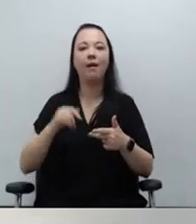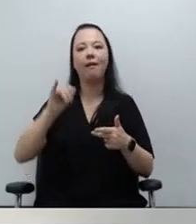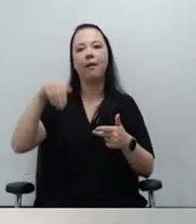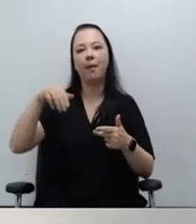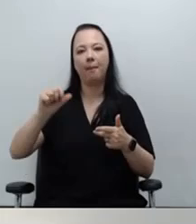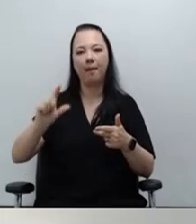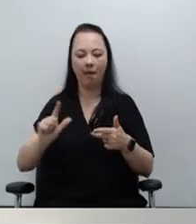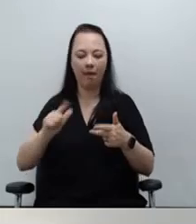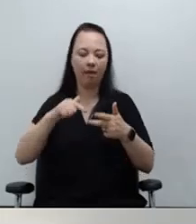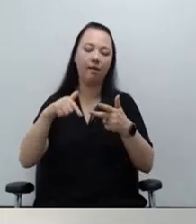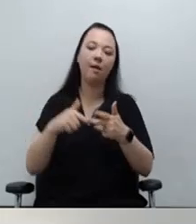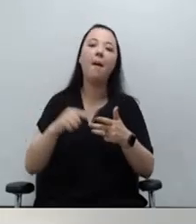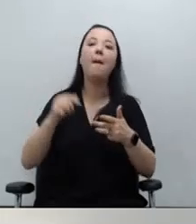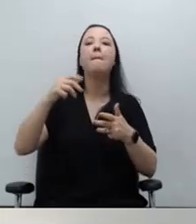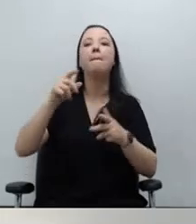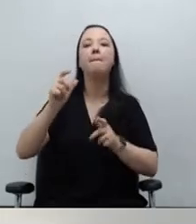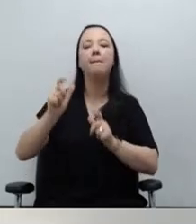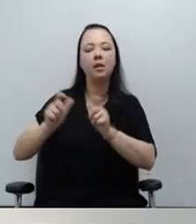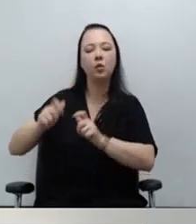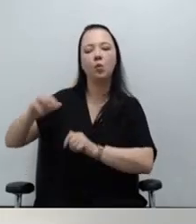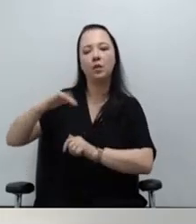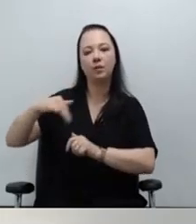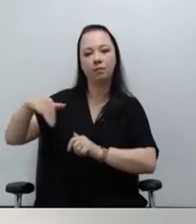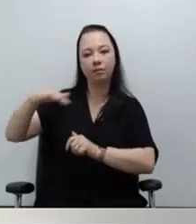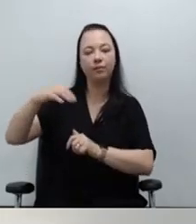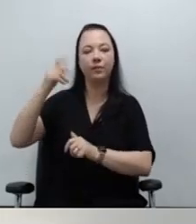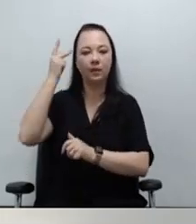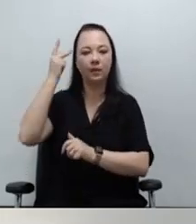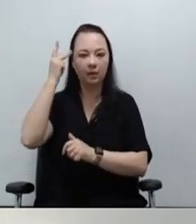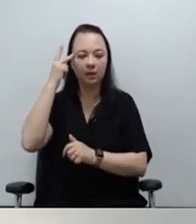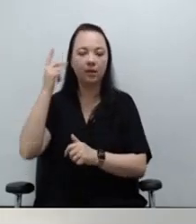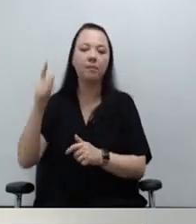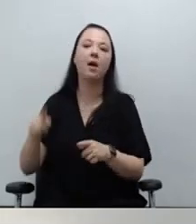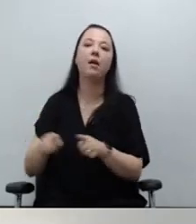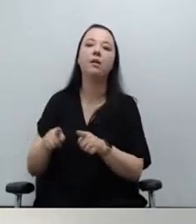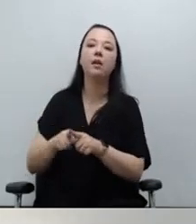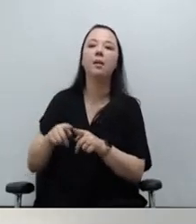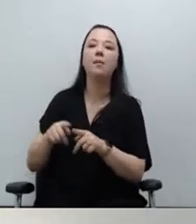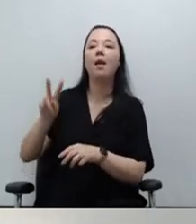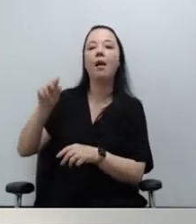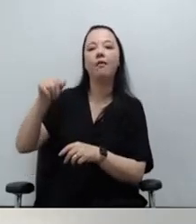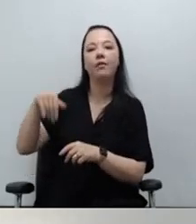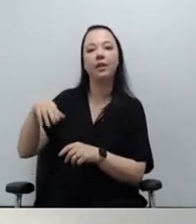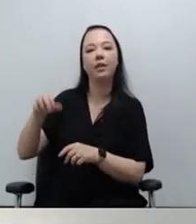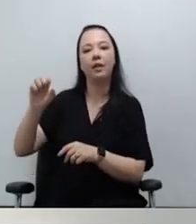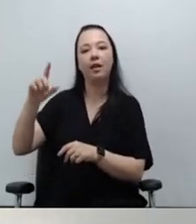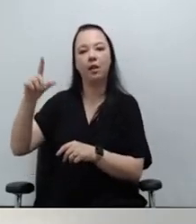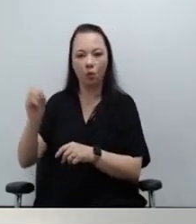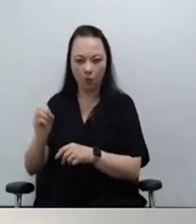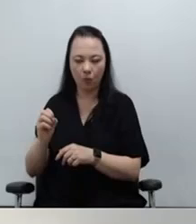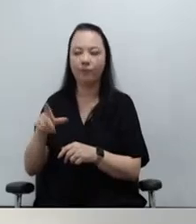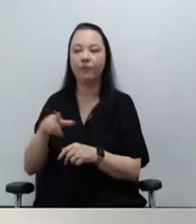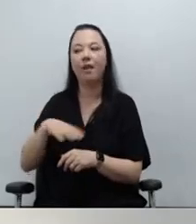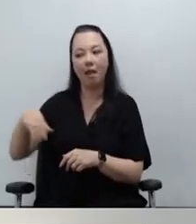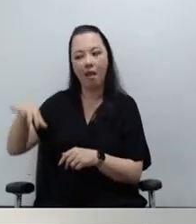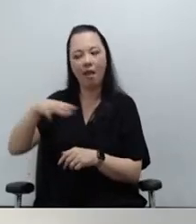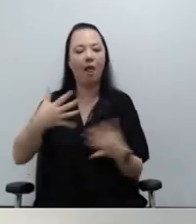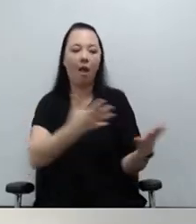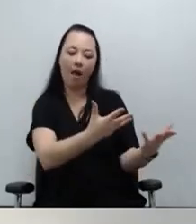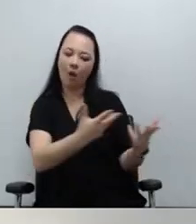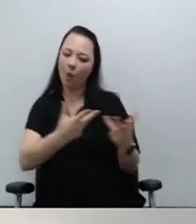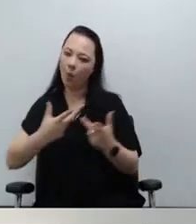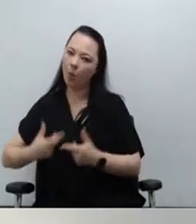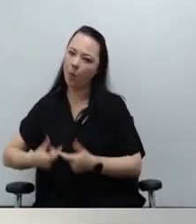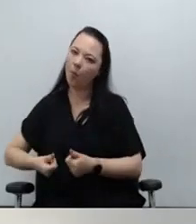dos Registradores de Pessoas Naturais do Estado de São Paulo, Cartório de Registro de Vinhedo em prol de atendimento ágil, acolhedor e